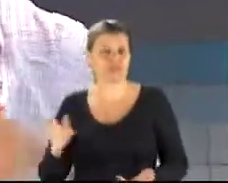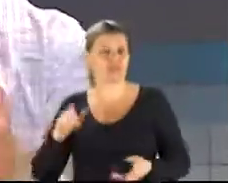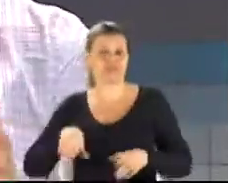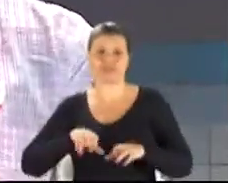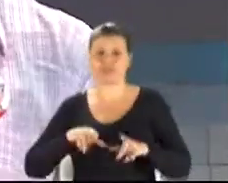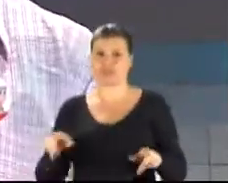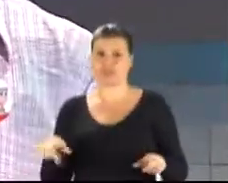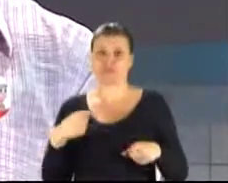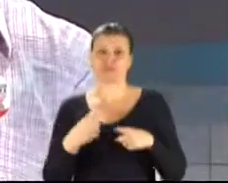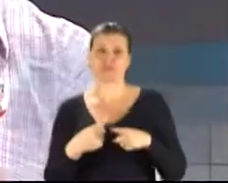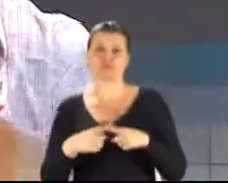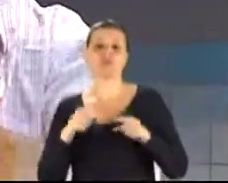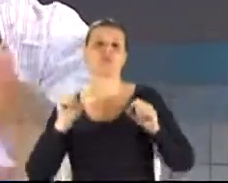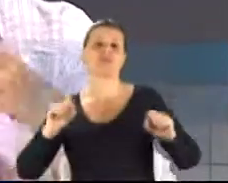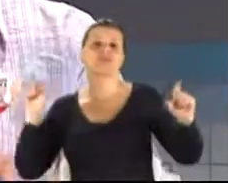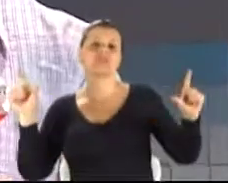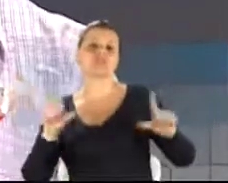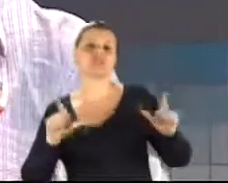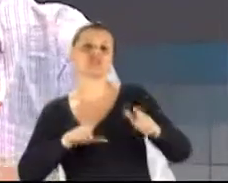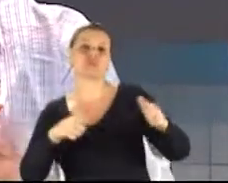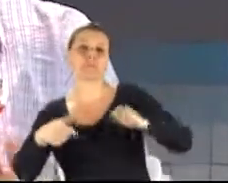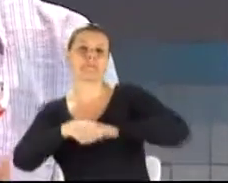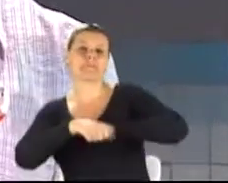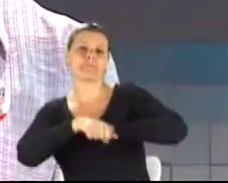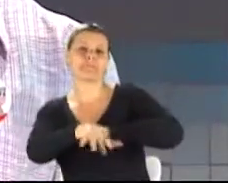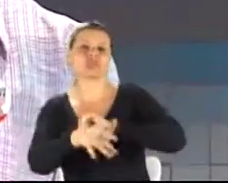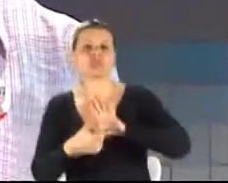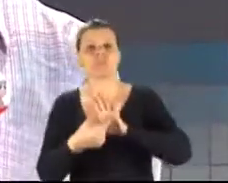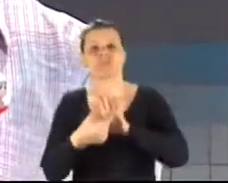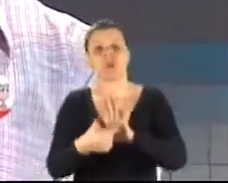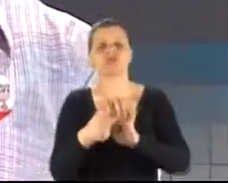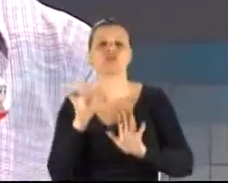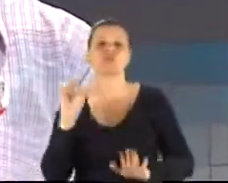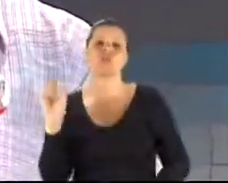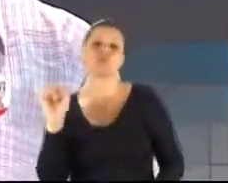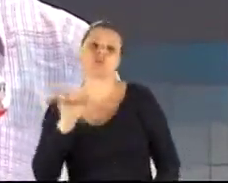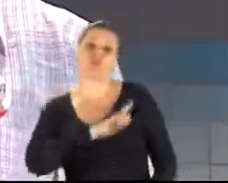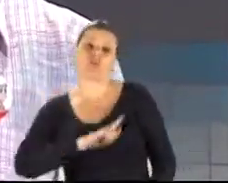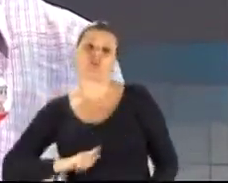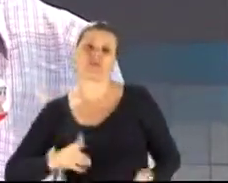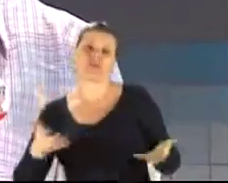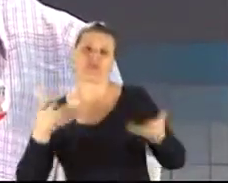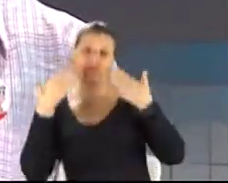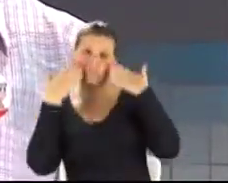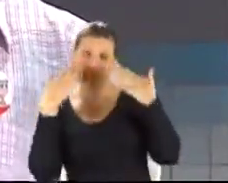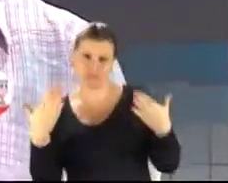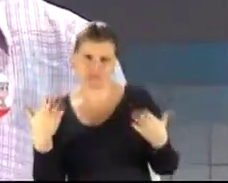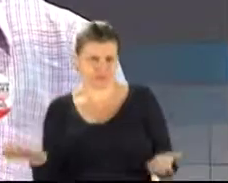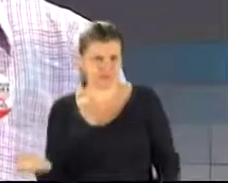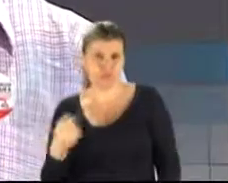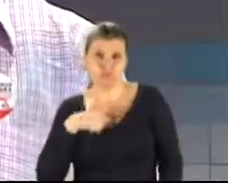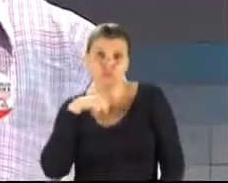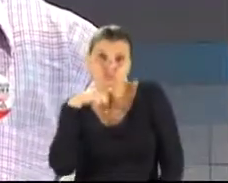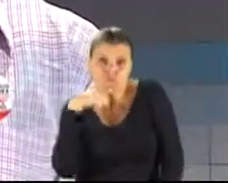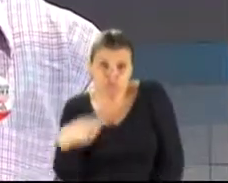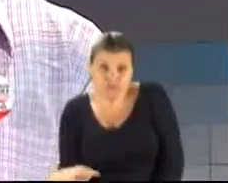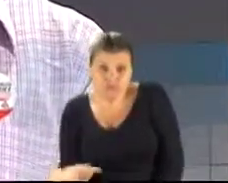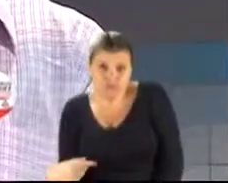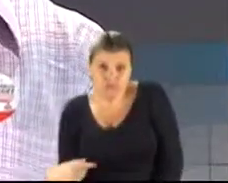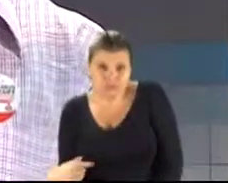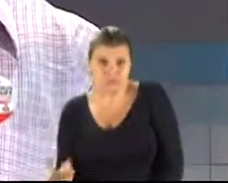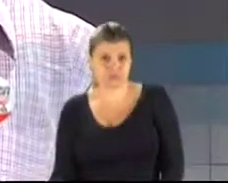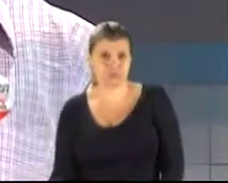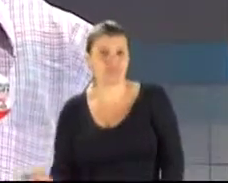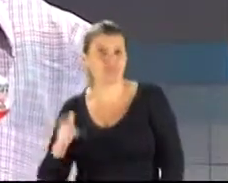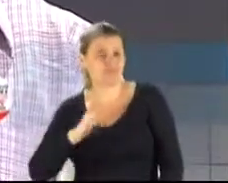porque o que sai na mídia hoje é que o partido hoje que está no governo quer que apareça, porque eu duvido e você que está em casa também pode ter a certeza que existe